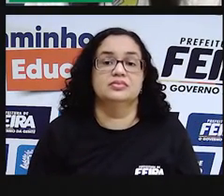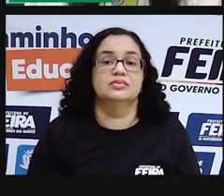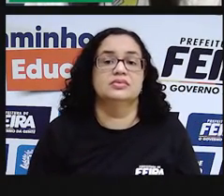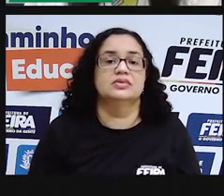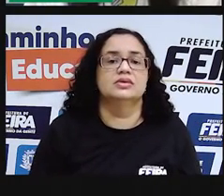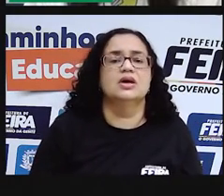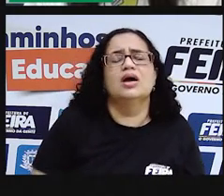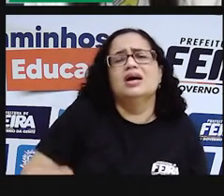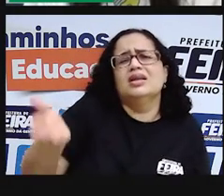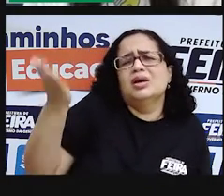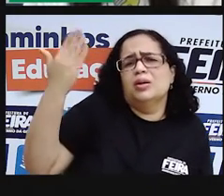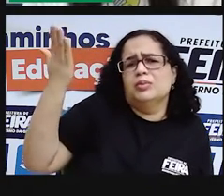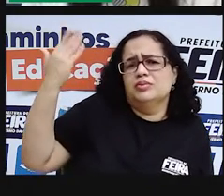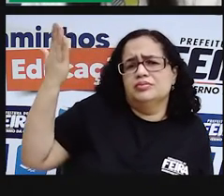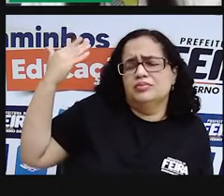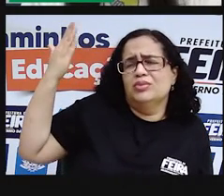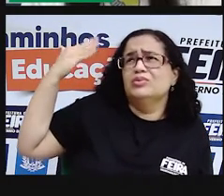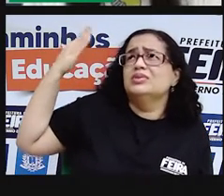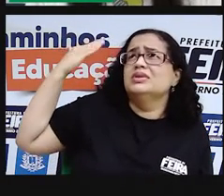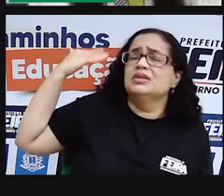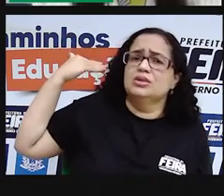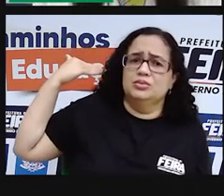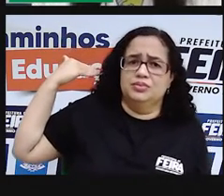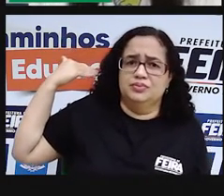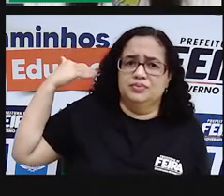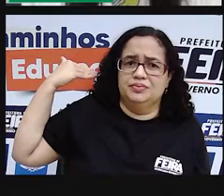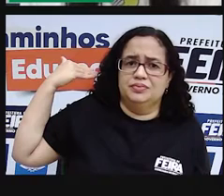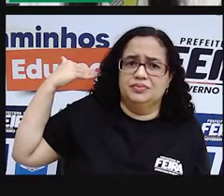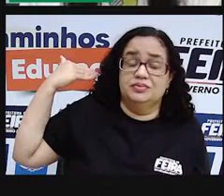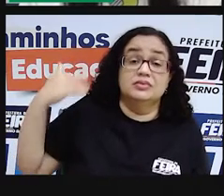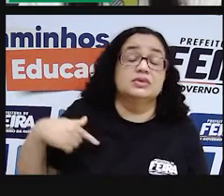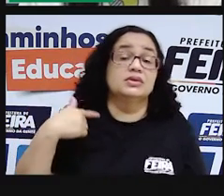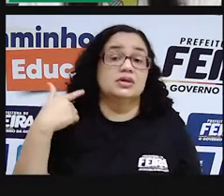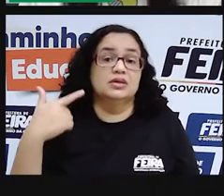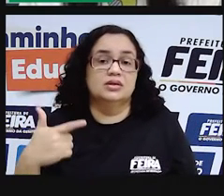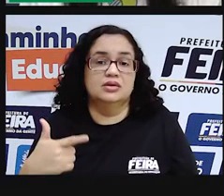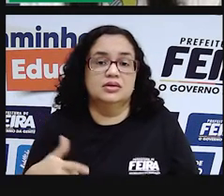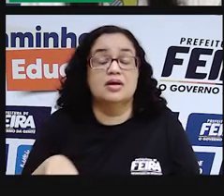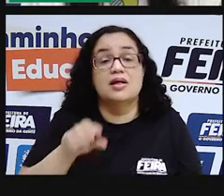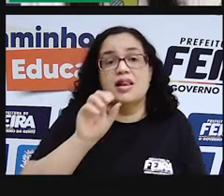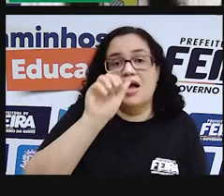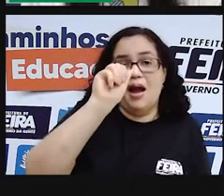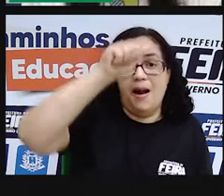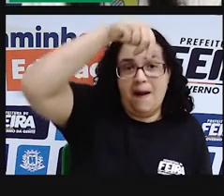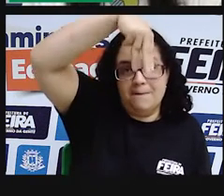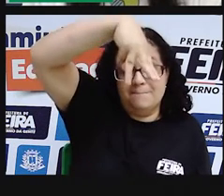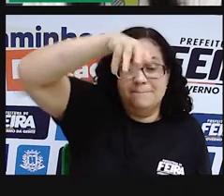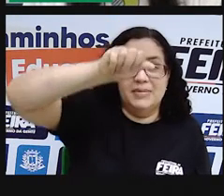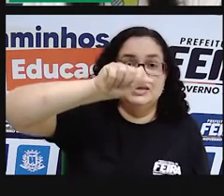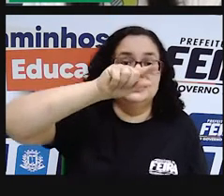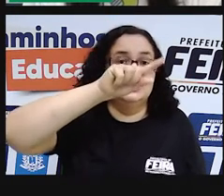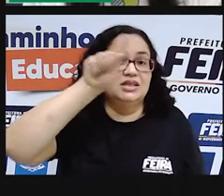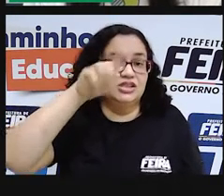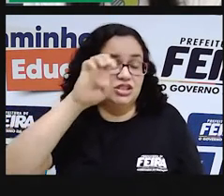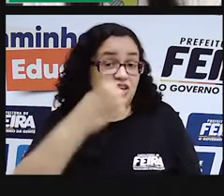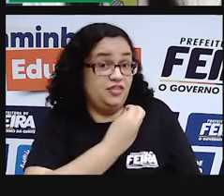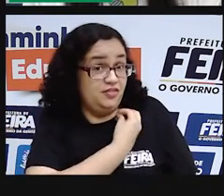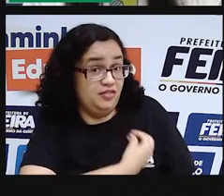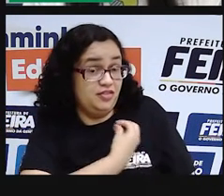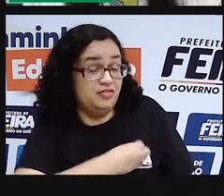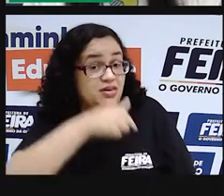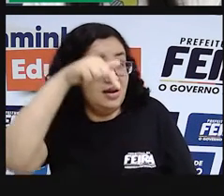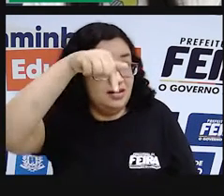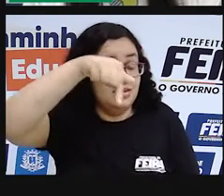Faz tempo, muito tempo, a Managé ainda vivia aqui na terra,